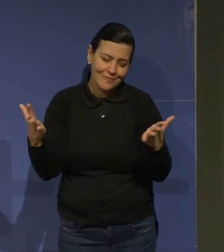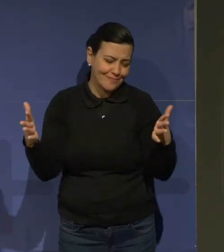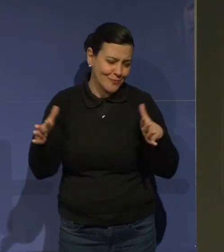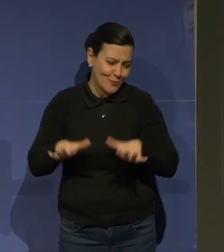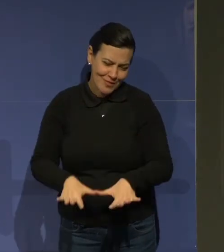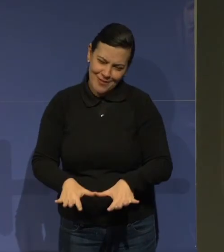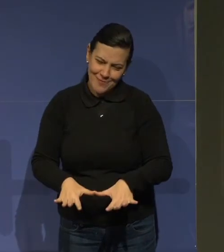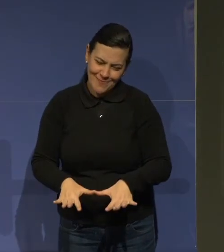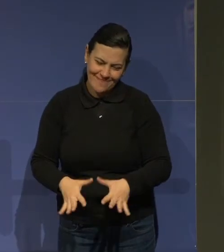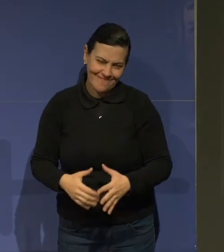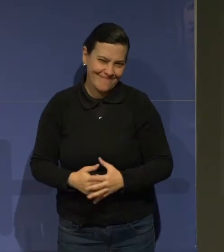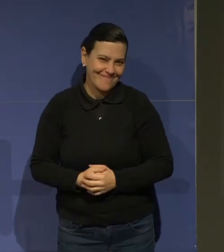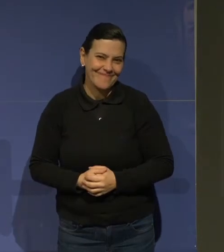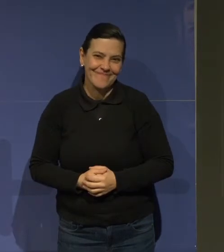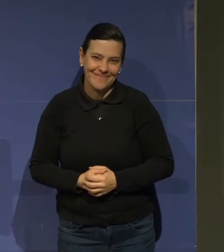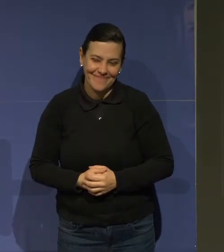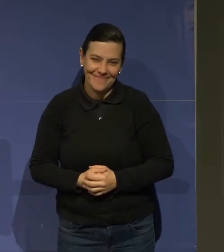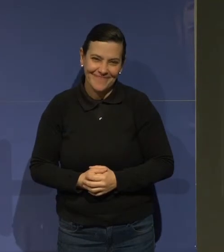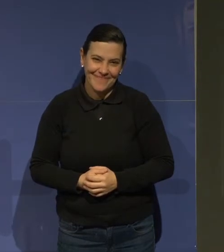Eu acho que é o último isso.